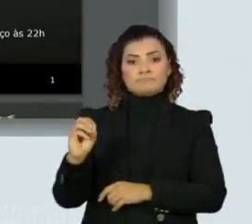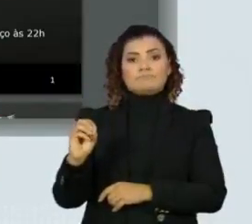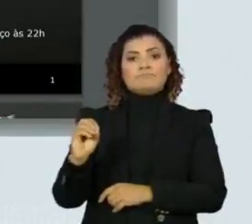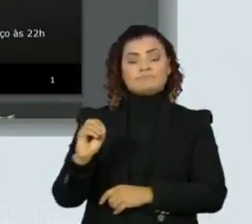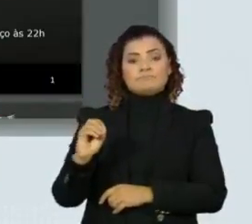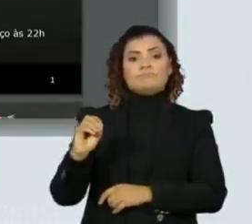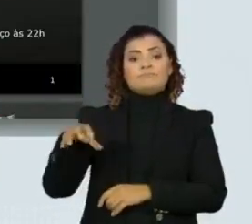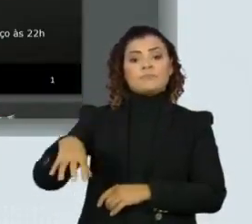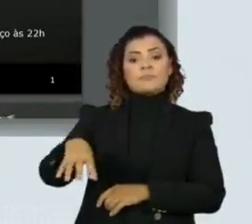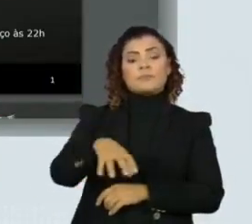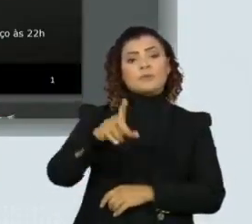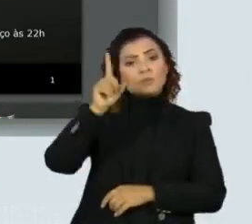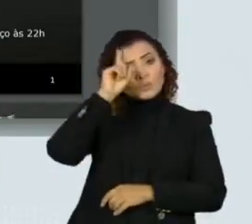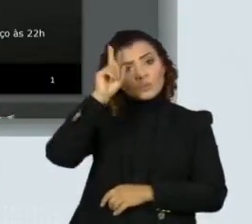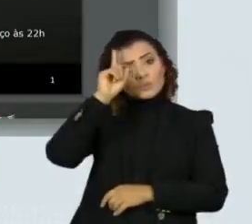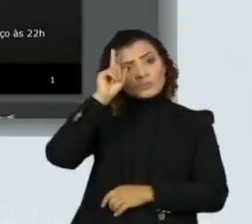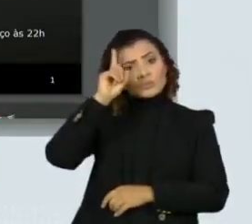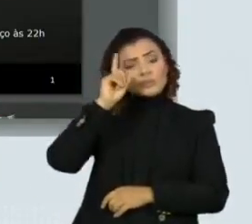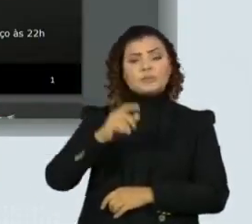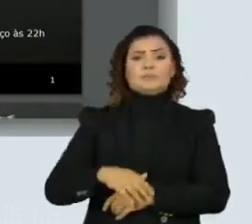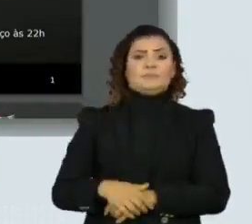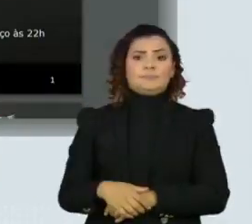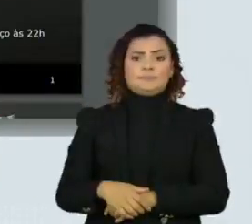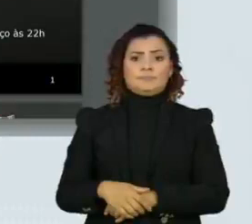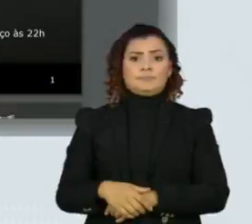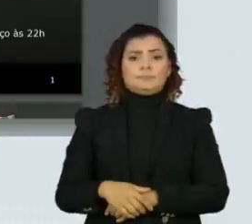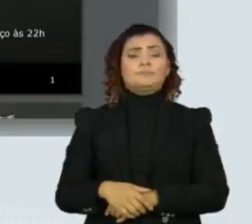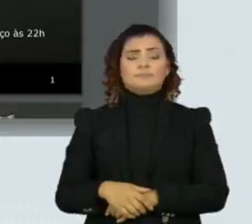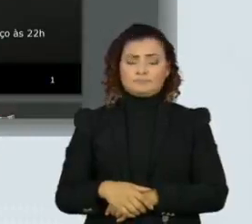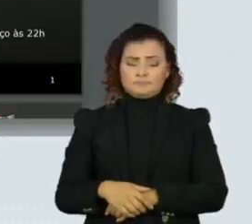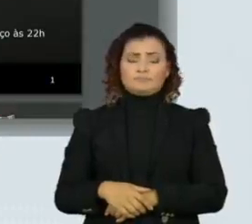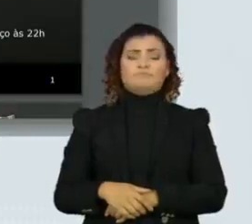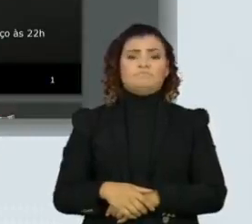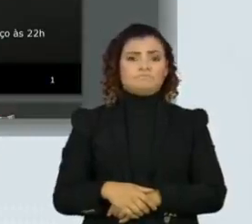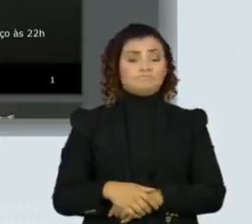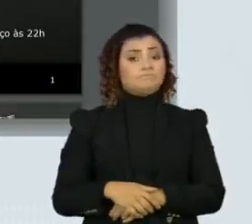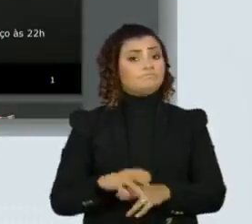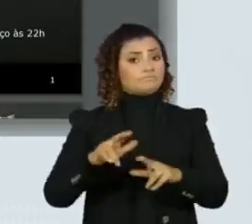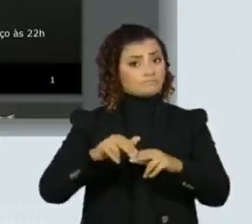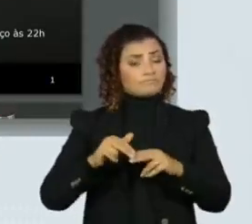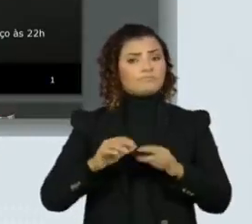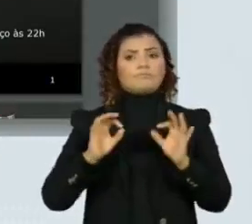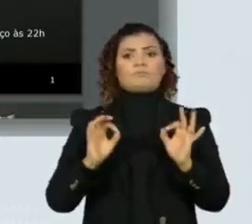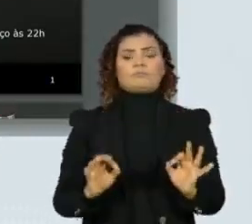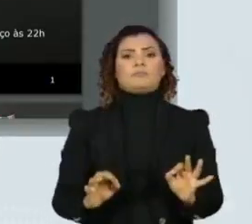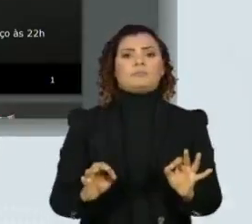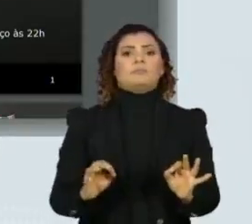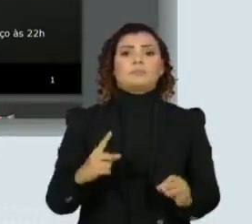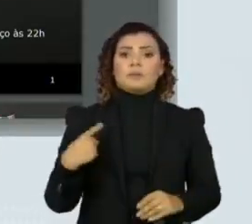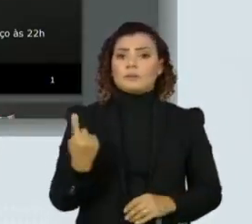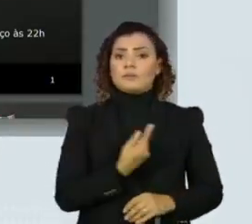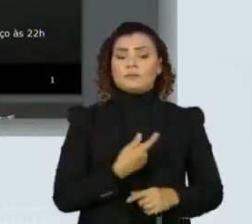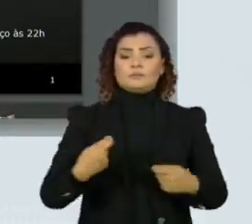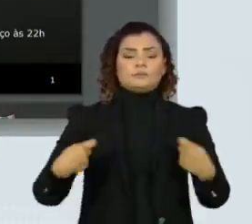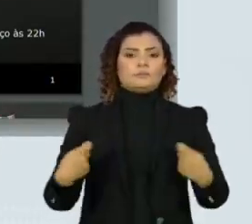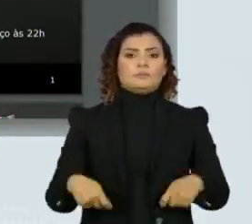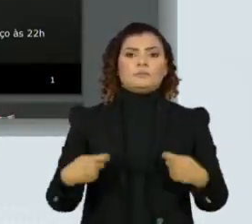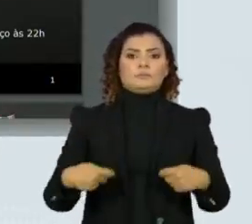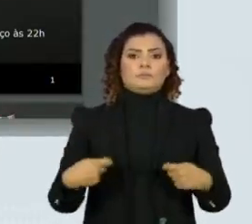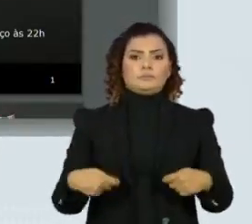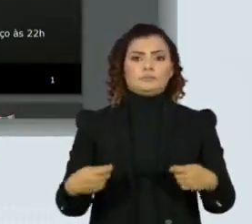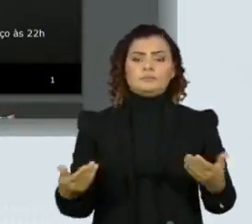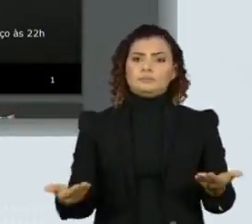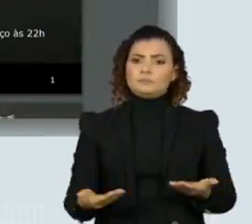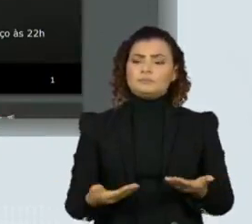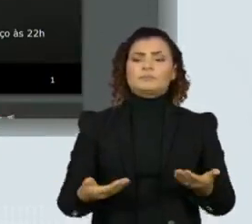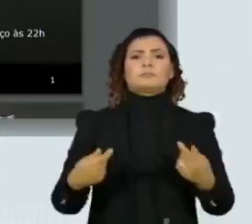por dia, fazendo então com que nós tenhamos a necessidade